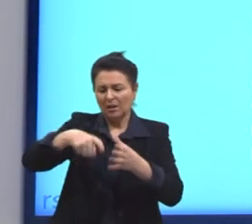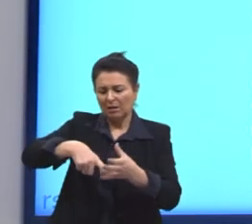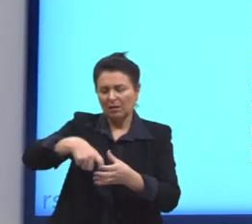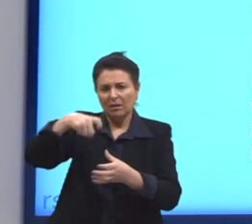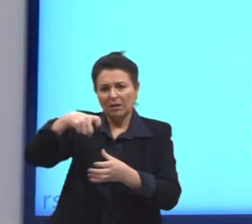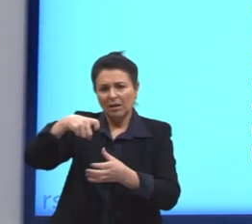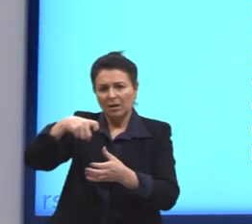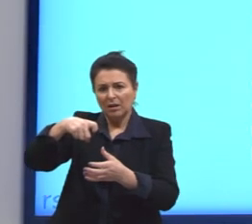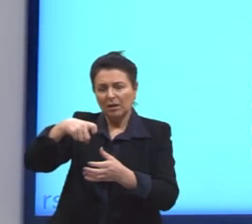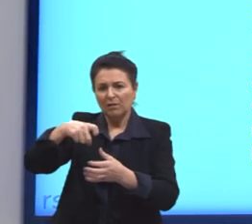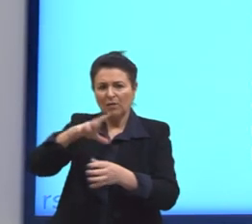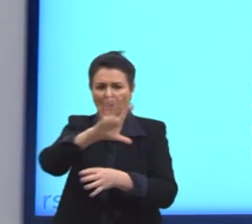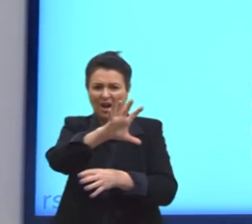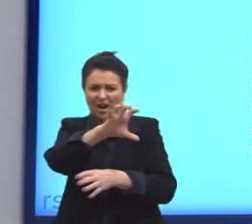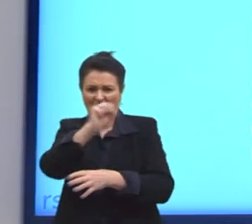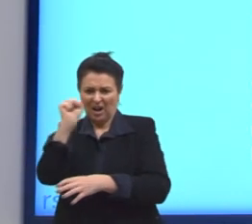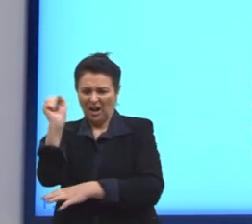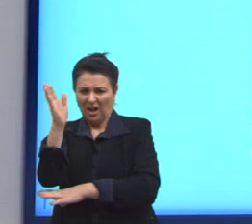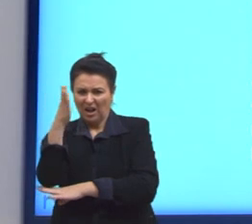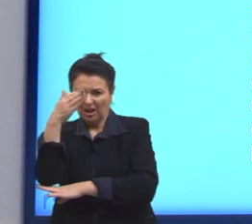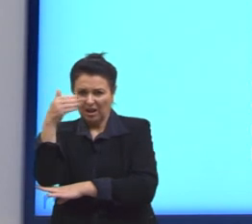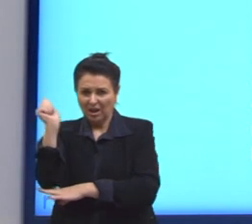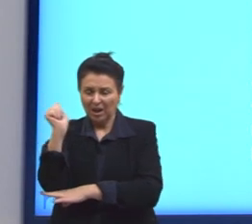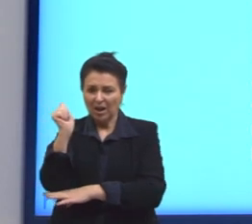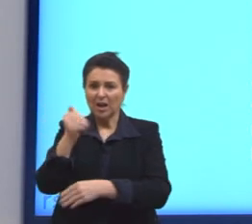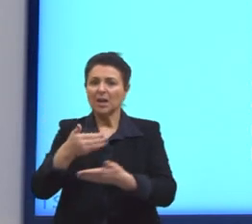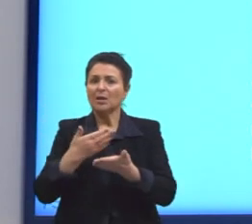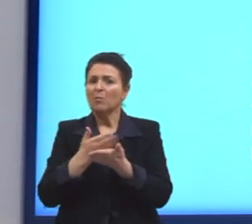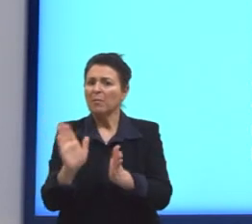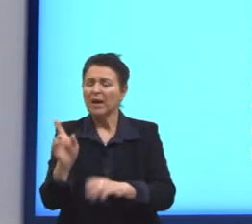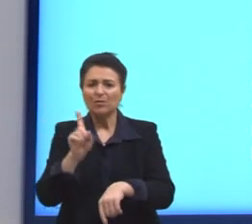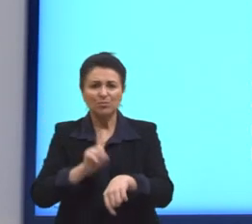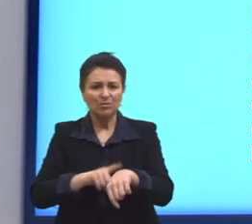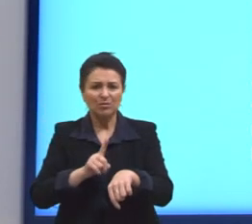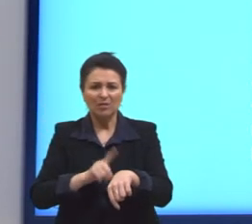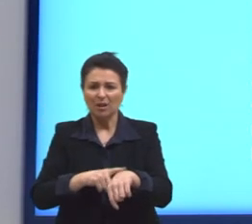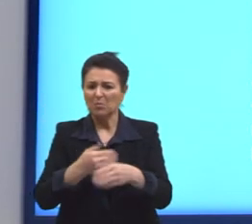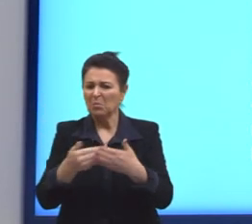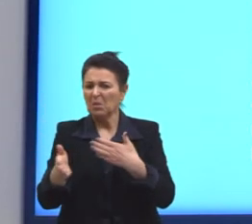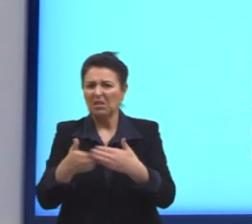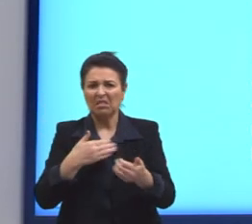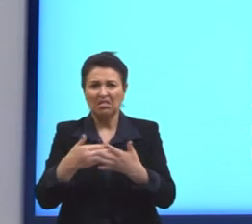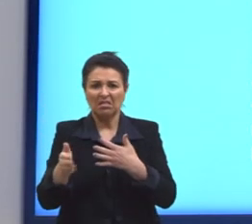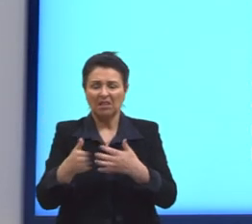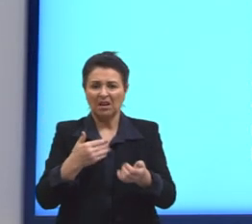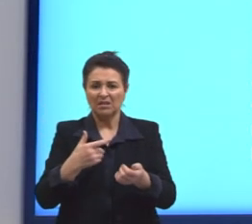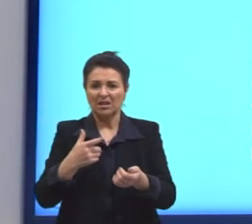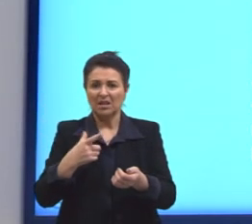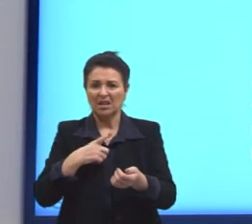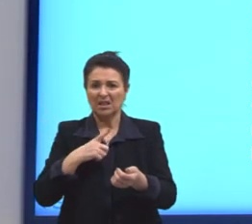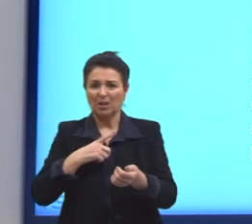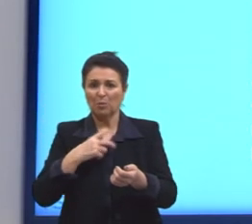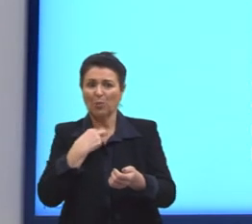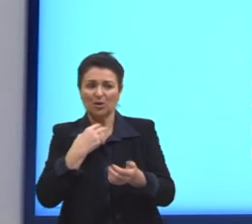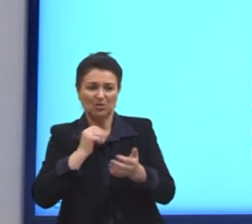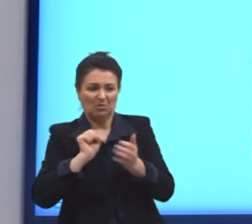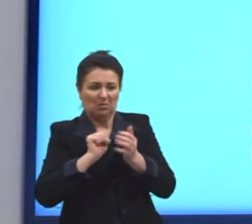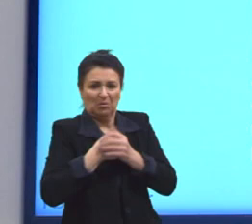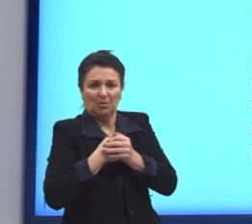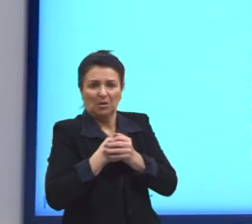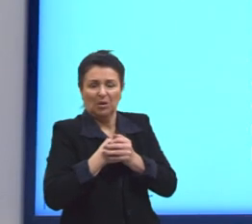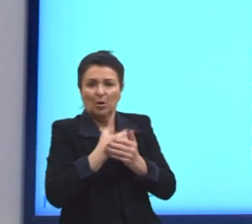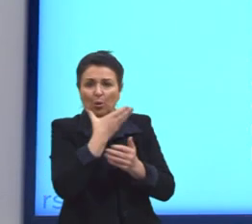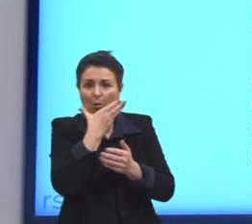fâmula, vamos lá, não perca tempo em vão. Tem comissão que compra omissão, mas esses